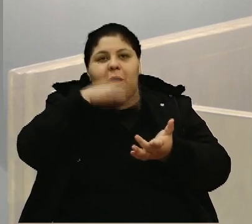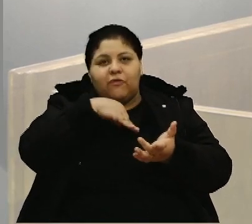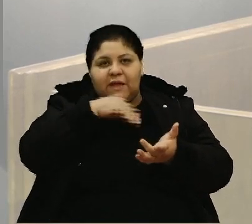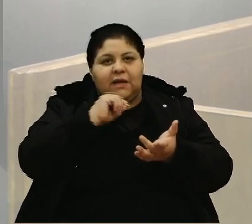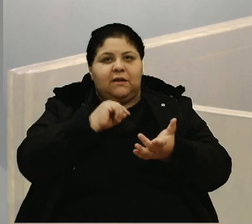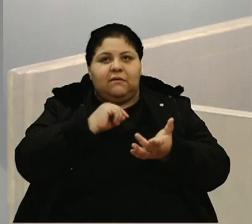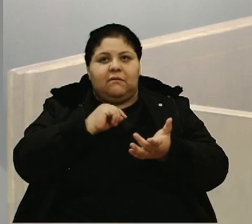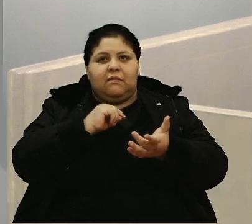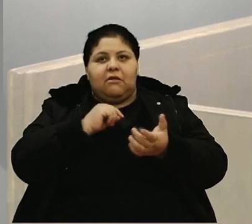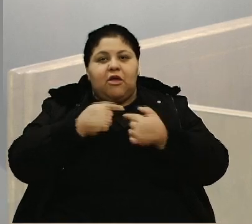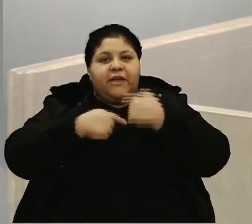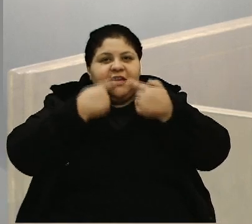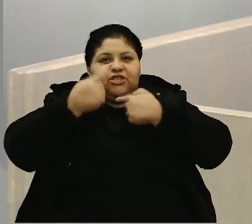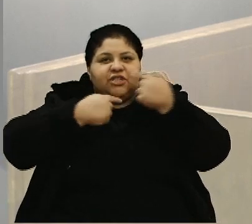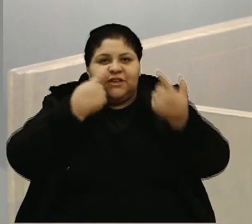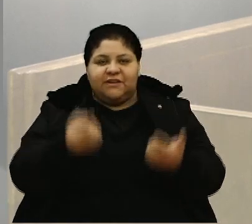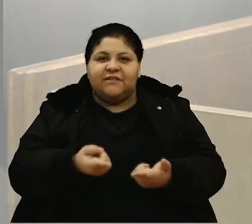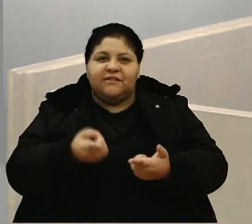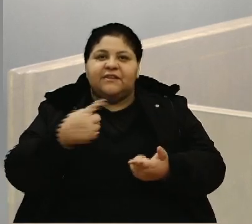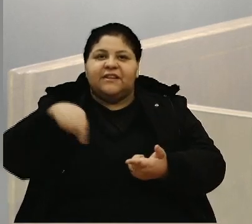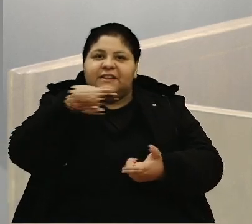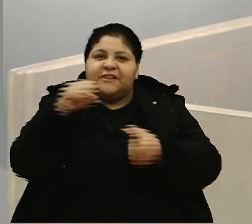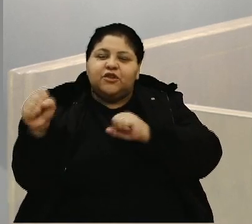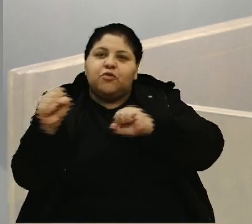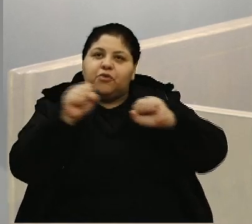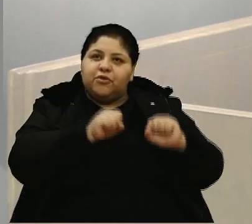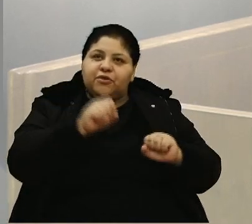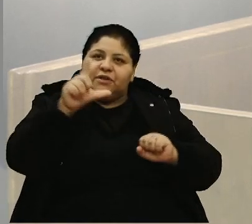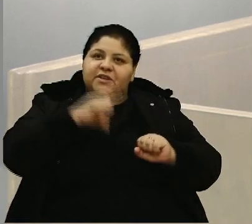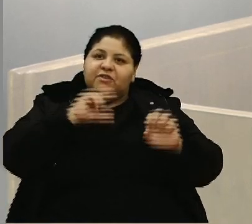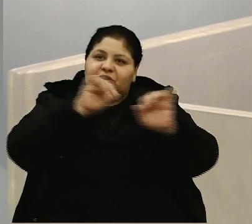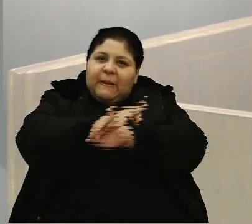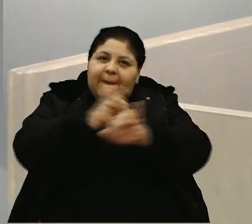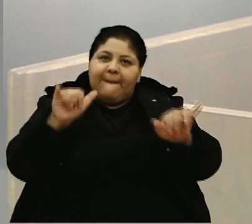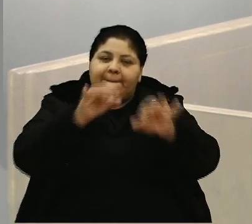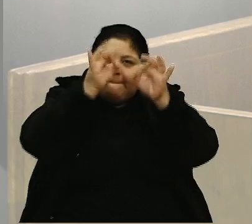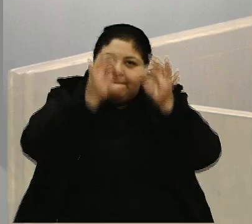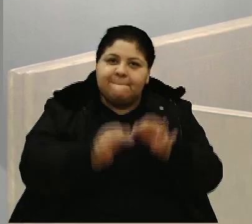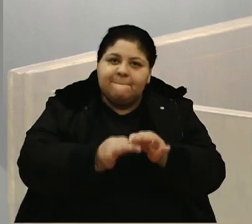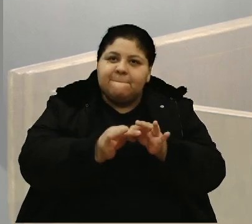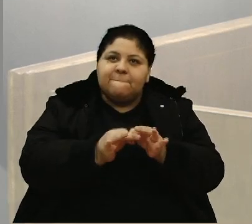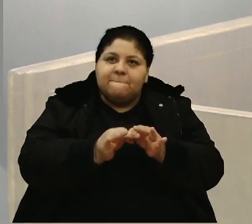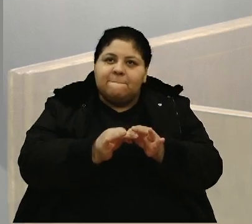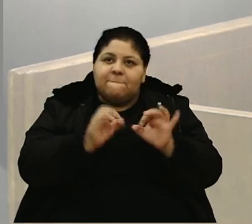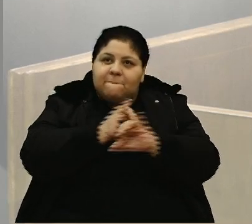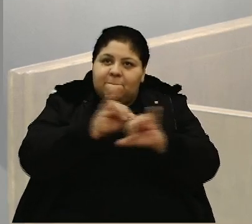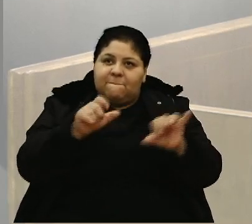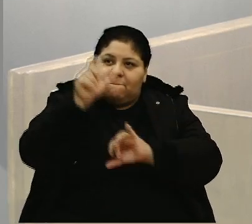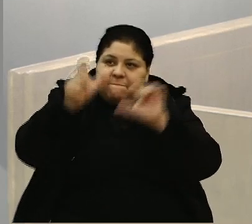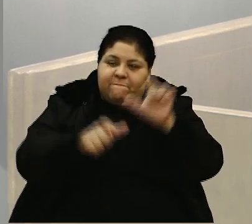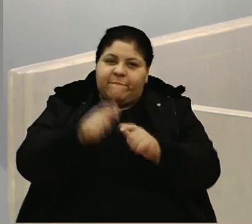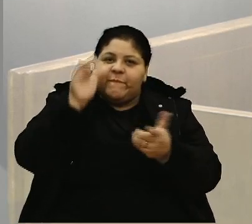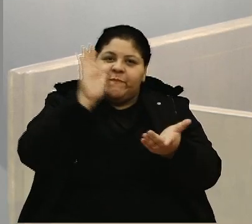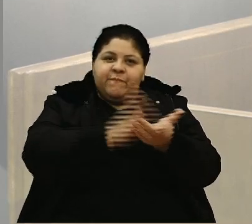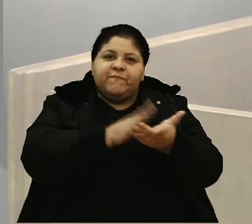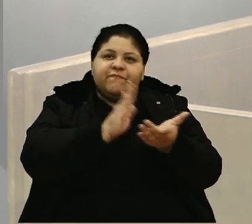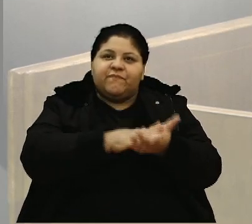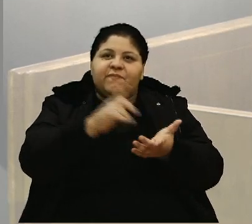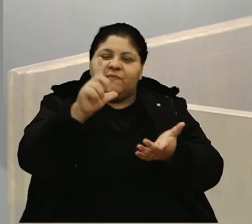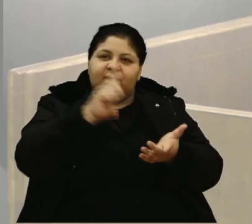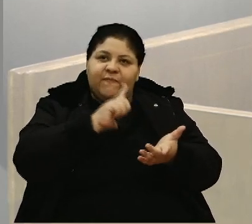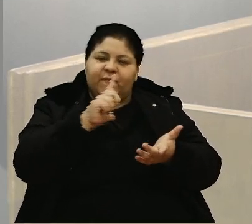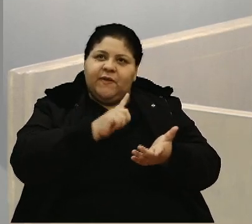aqui e criticar. É para a gente poder ter a informação correta e passar para as pessoas que mais nos cobram e elas têm